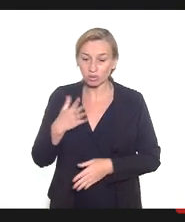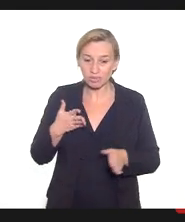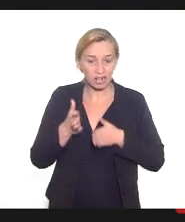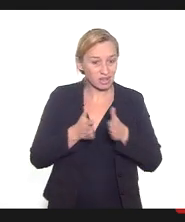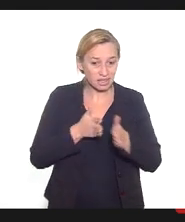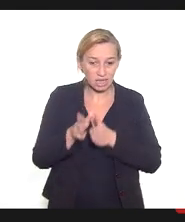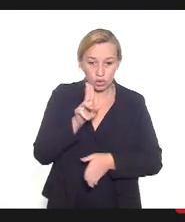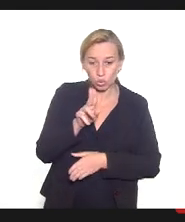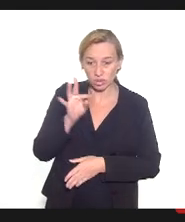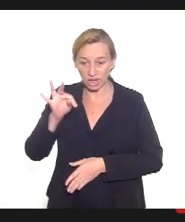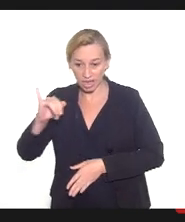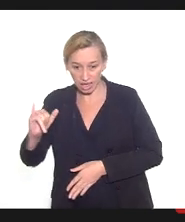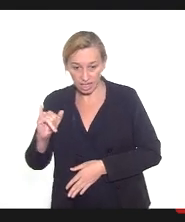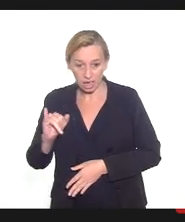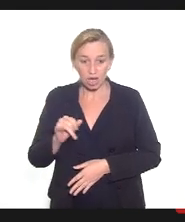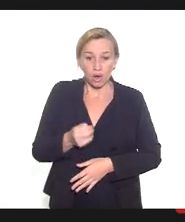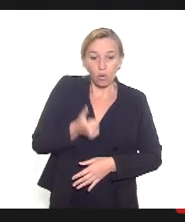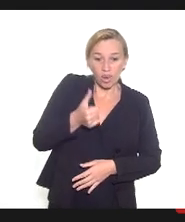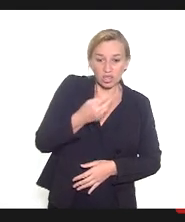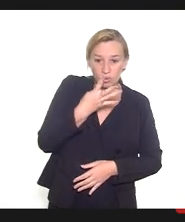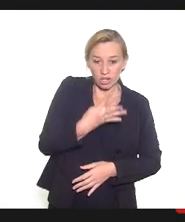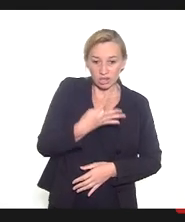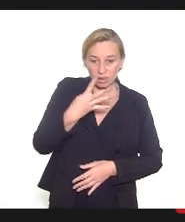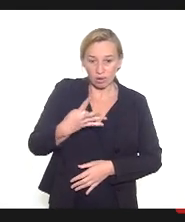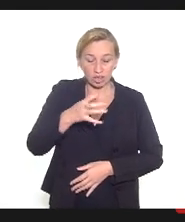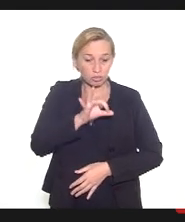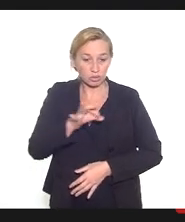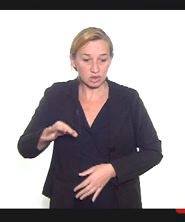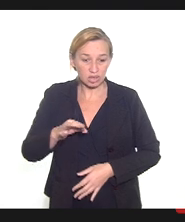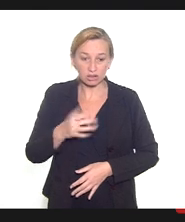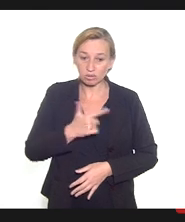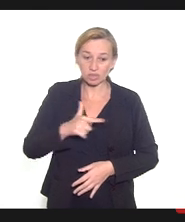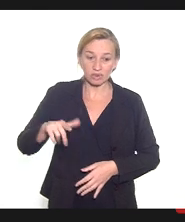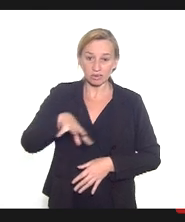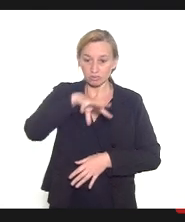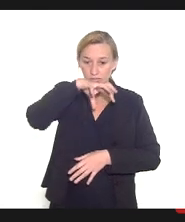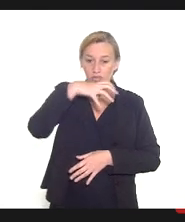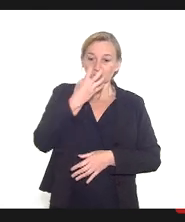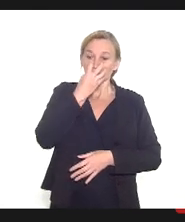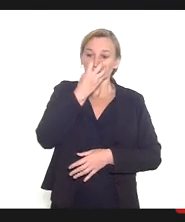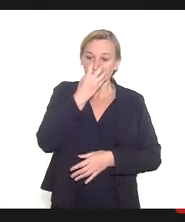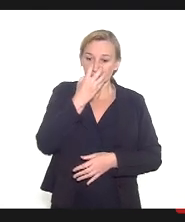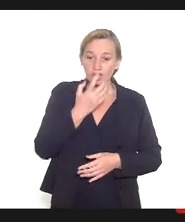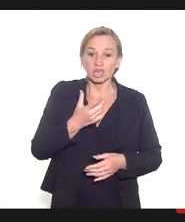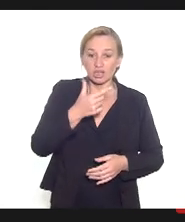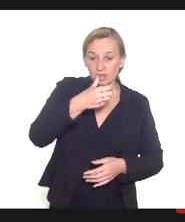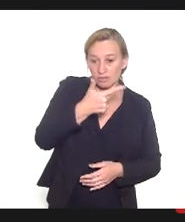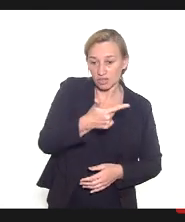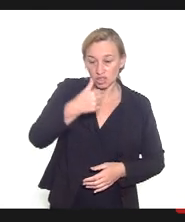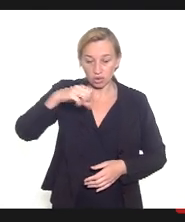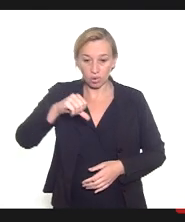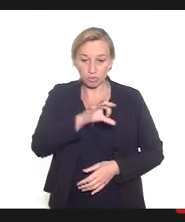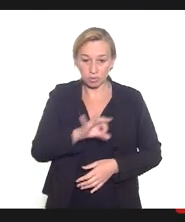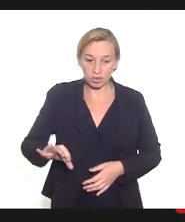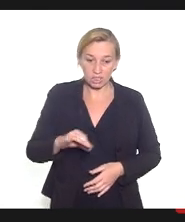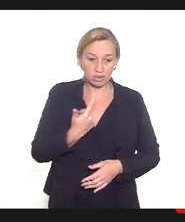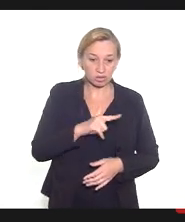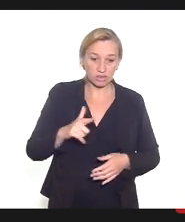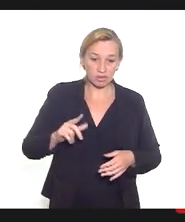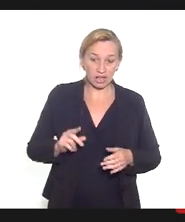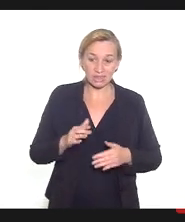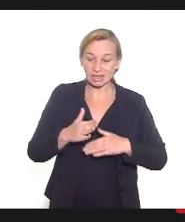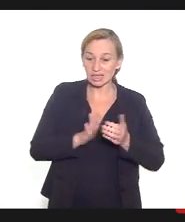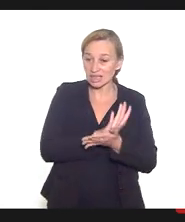quase 47% não receberam ventilação mecânica, e 29% não tiveram qualquer tipo de suporte.